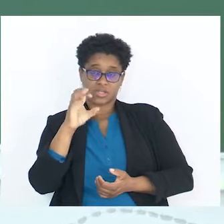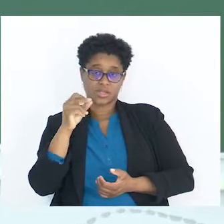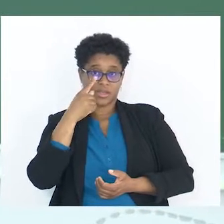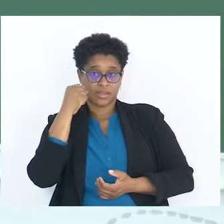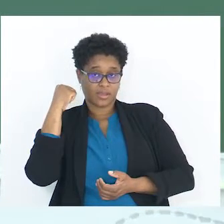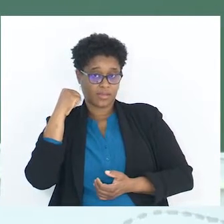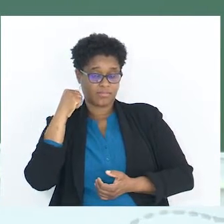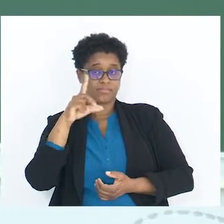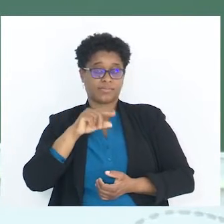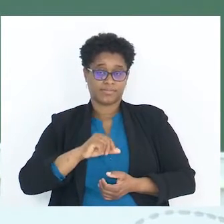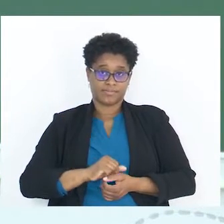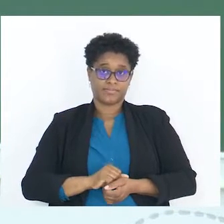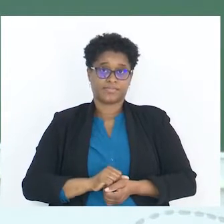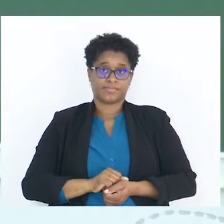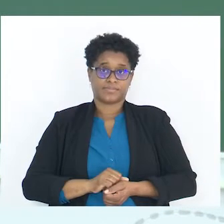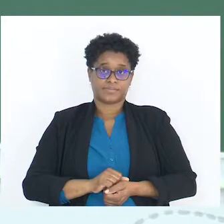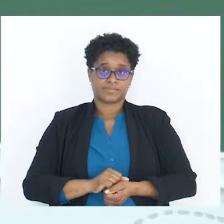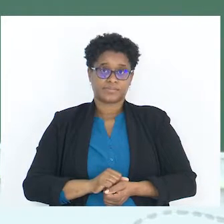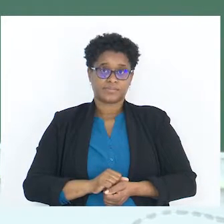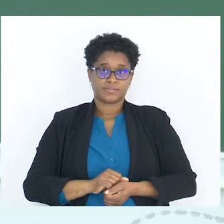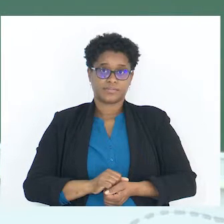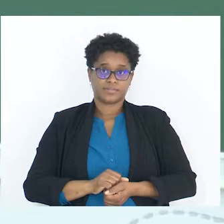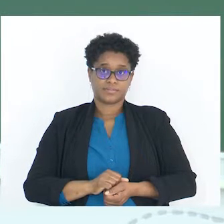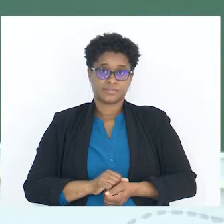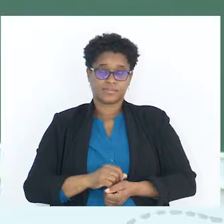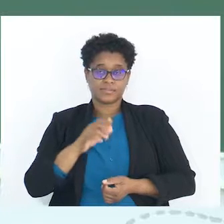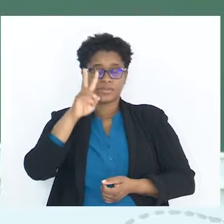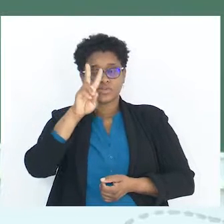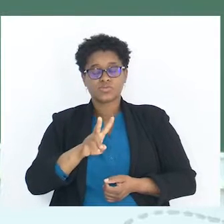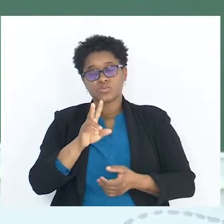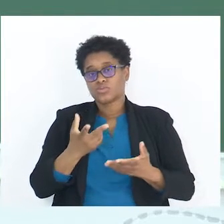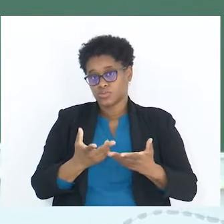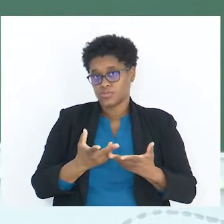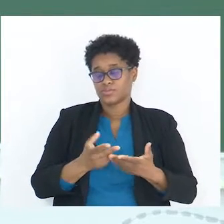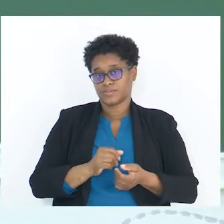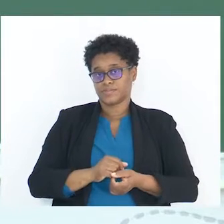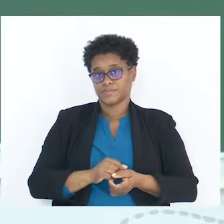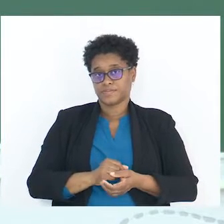Ainda, segundo